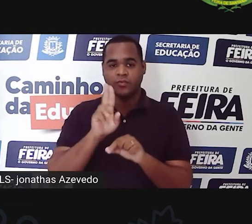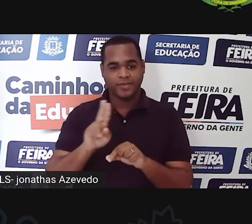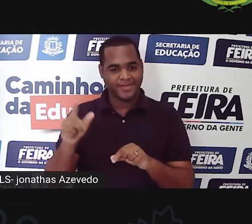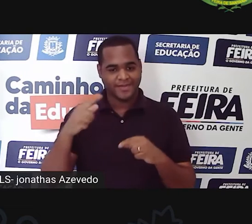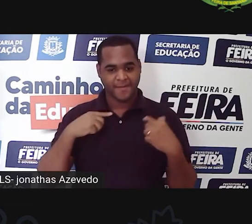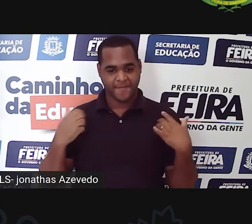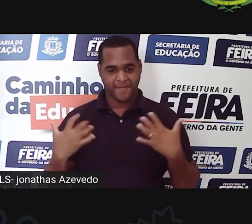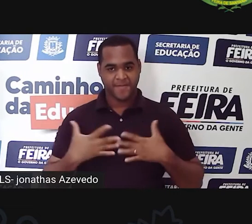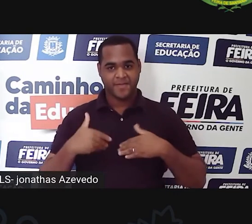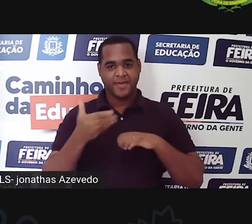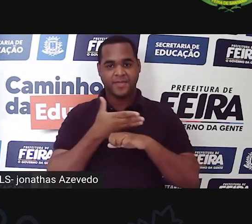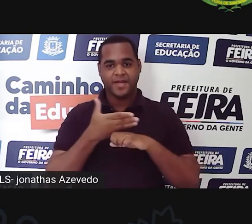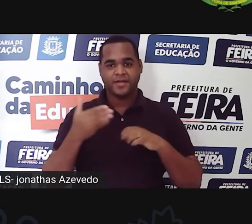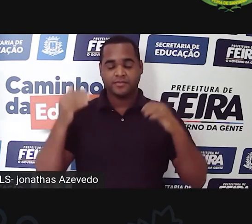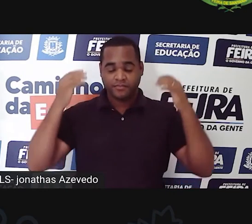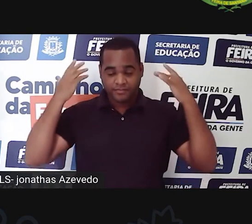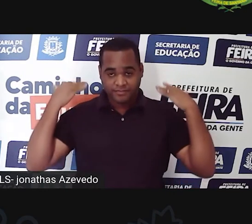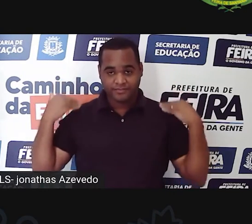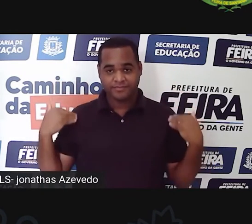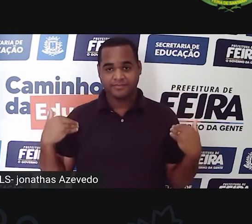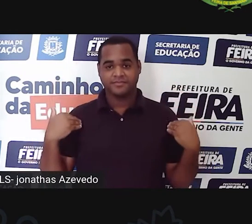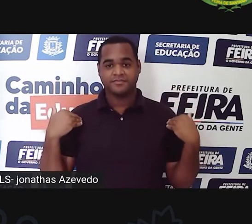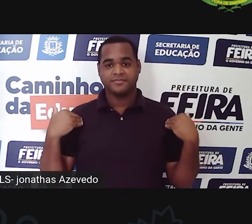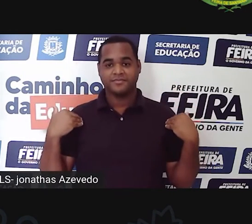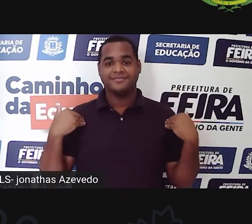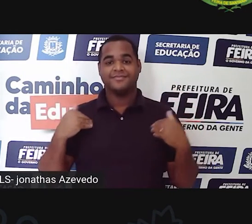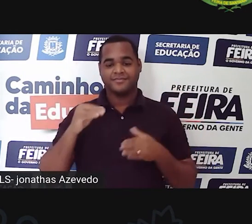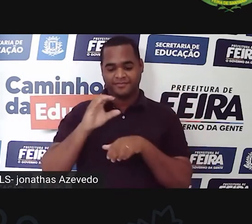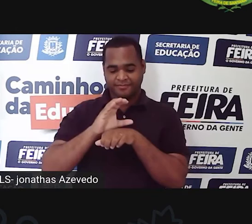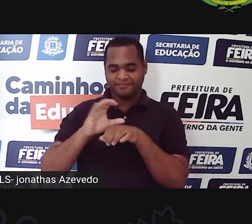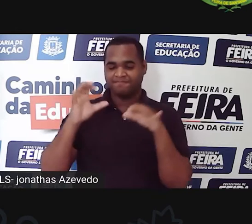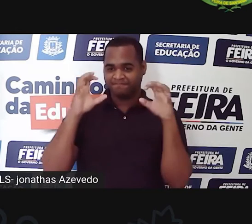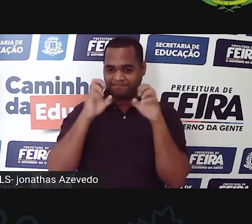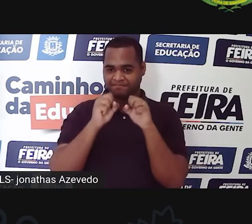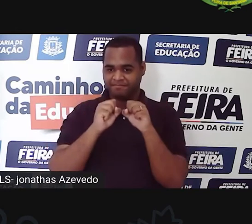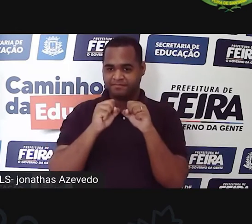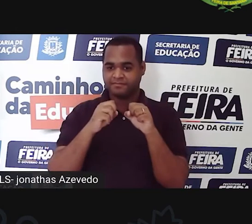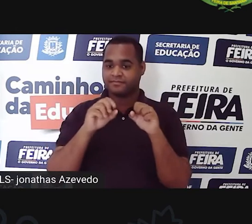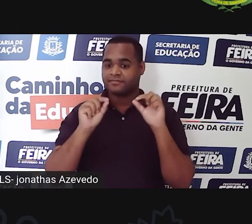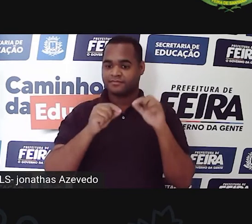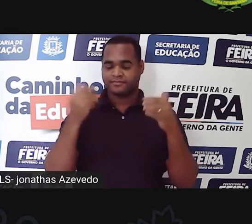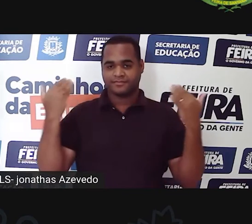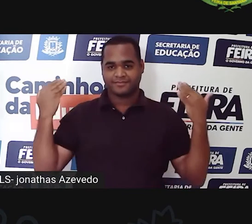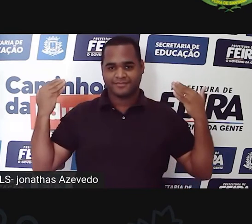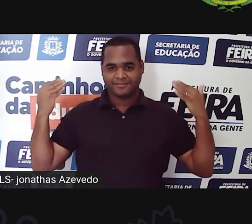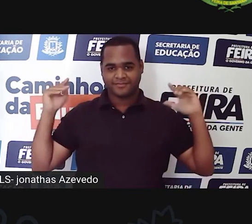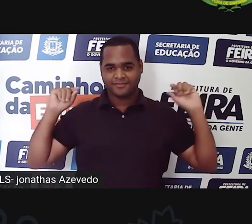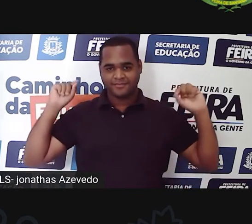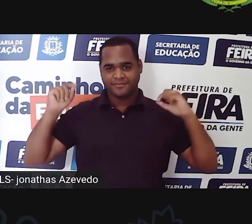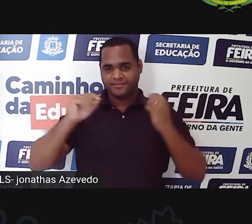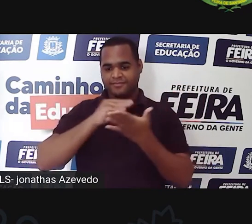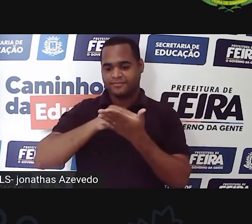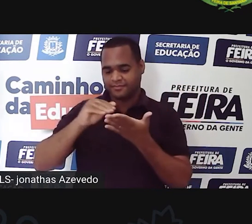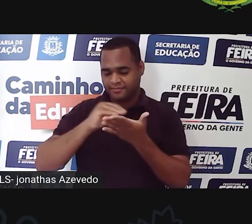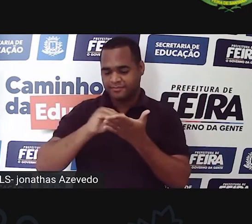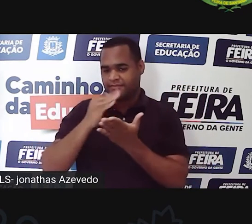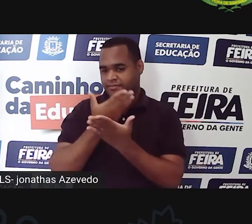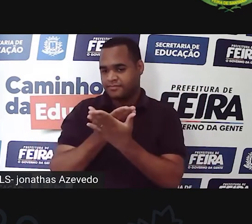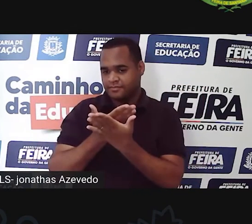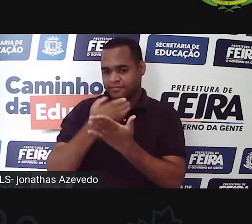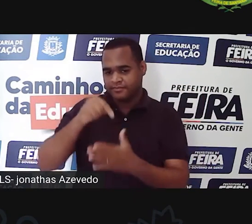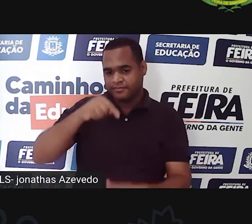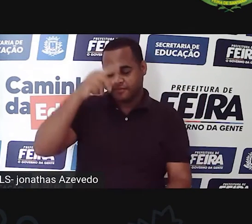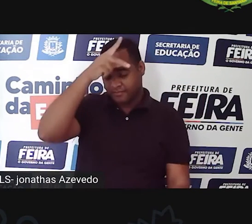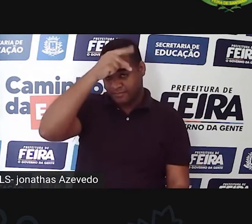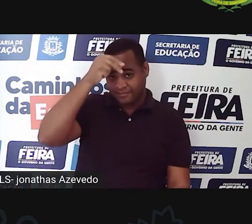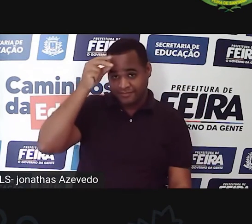branco, meu cabelo é comprido um pouco abaixo dos ombros, castanho escuro. Aqui atrás de mim tem a logo da Prefeitura Municipal de Feira de